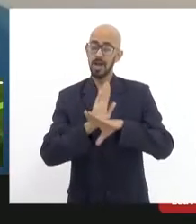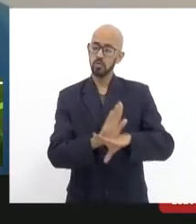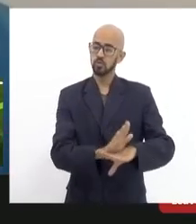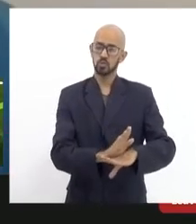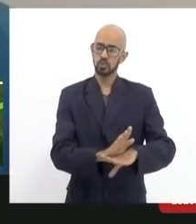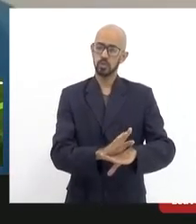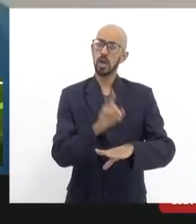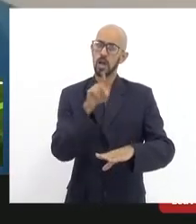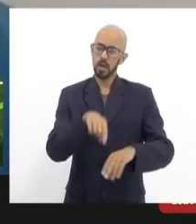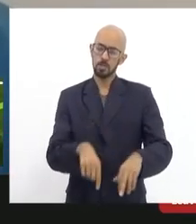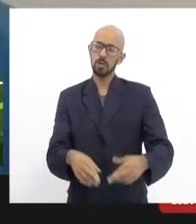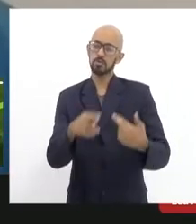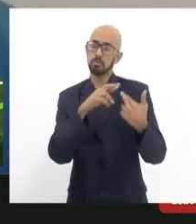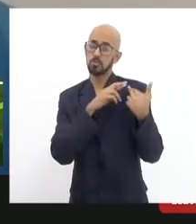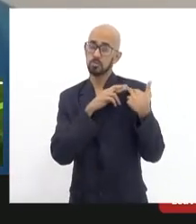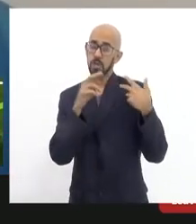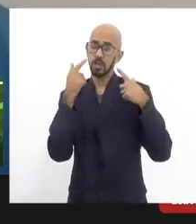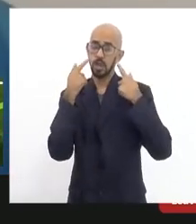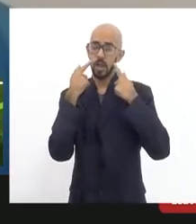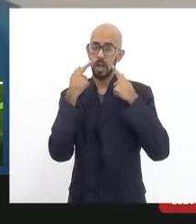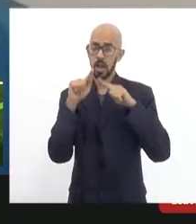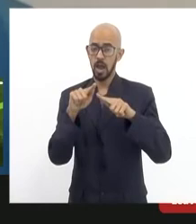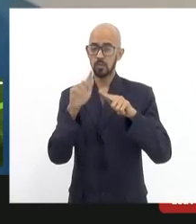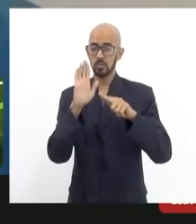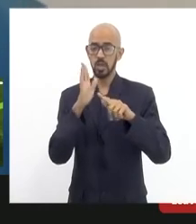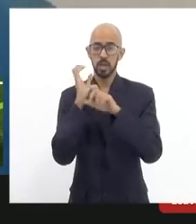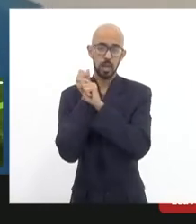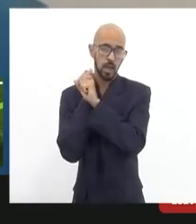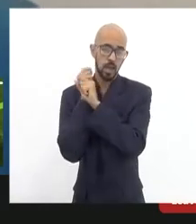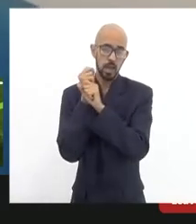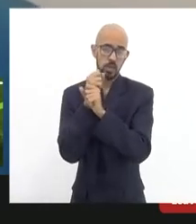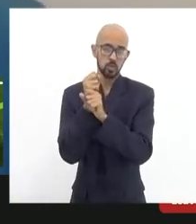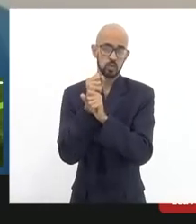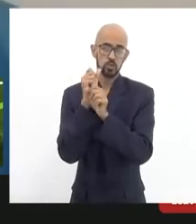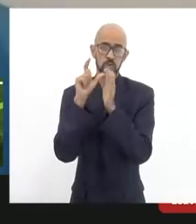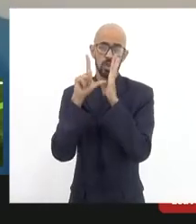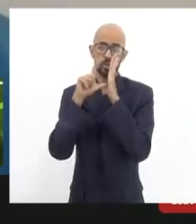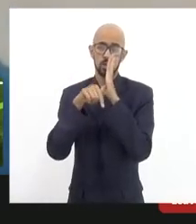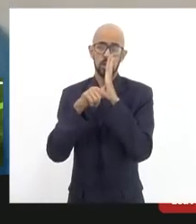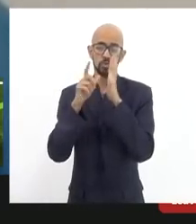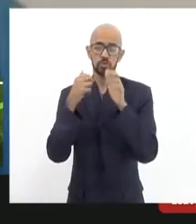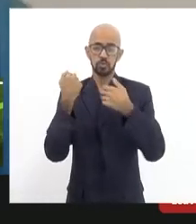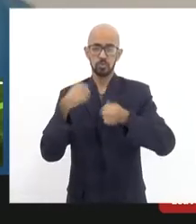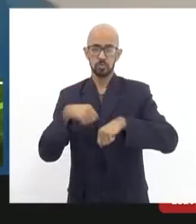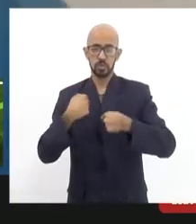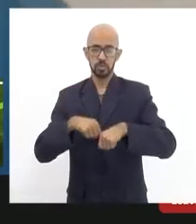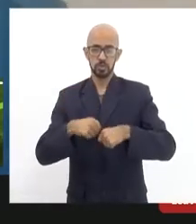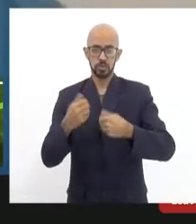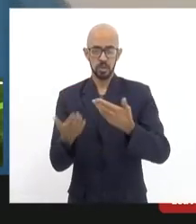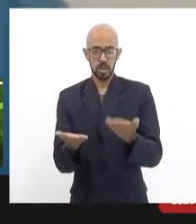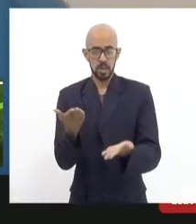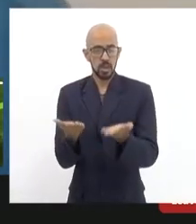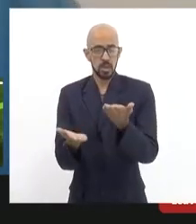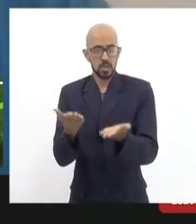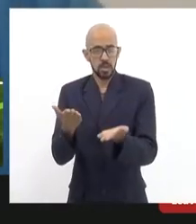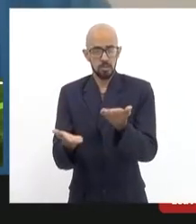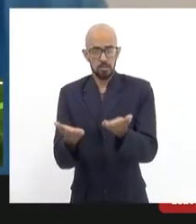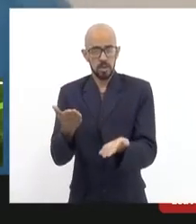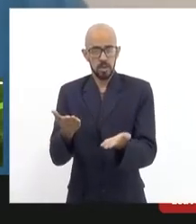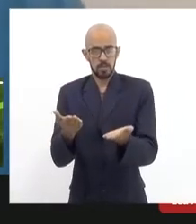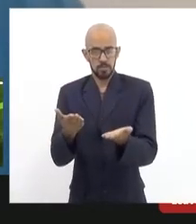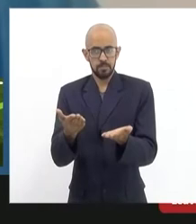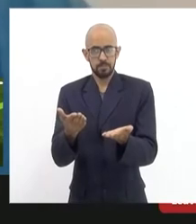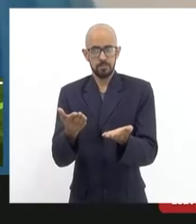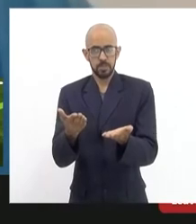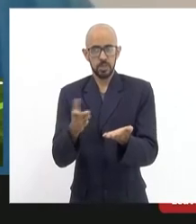responsabilidade grave já estão atrasados há anos e a gente precisa equacionar isso eu acho que é importante como os senhores